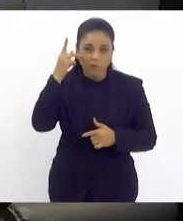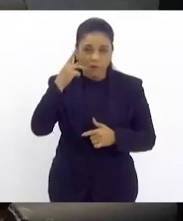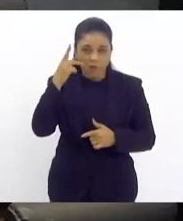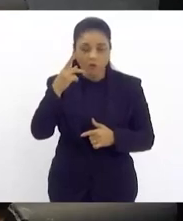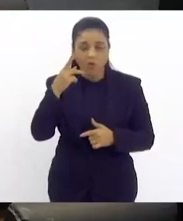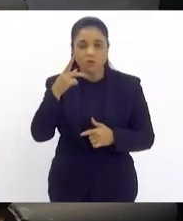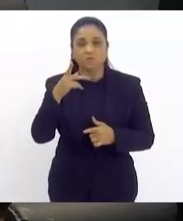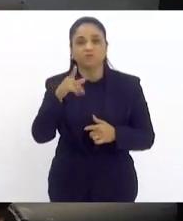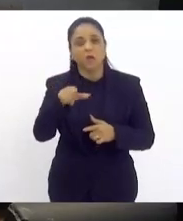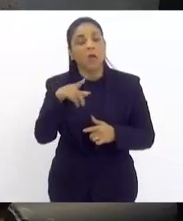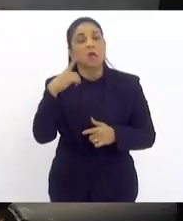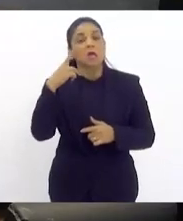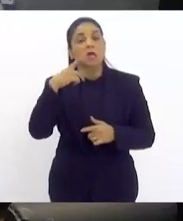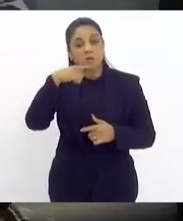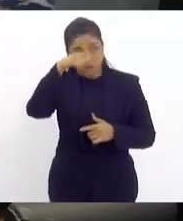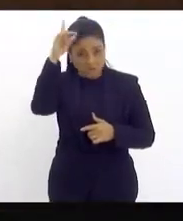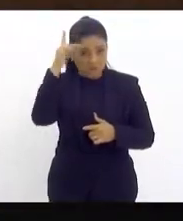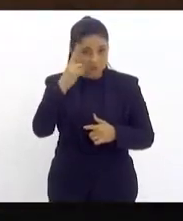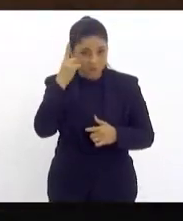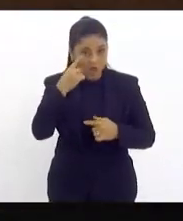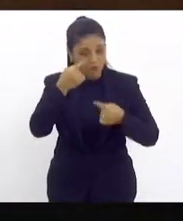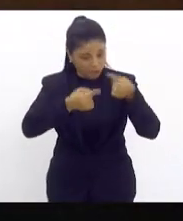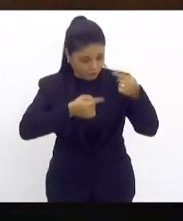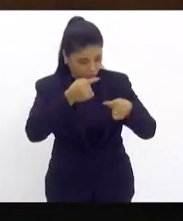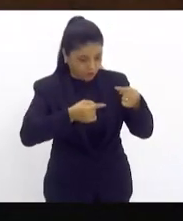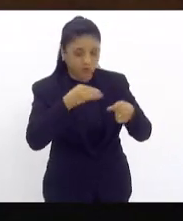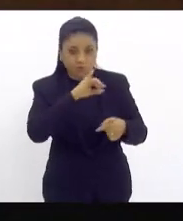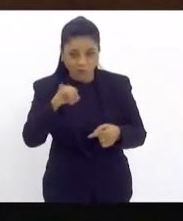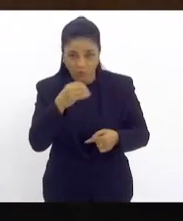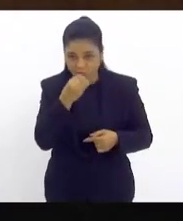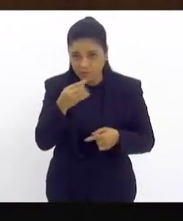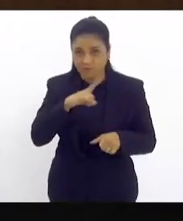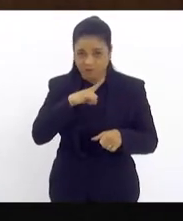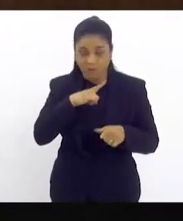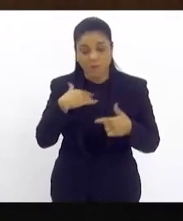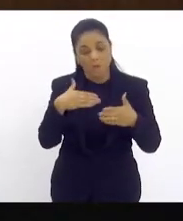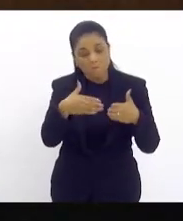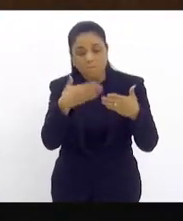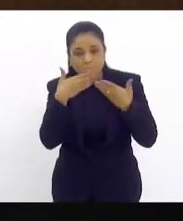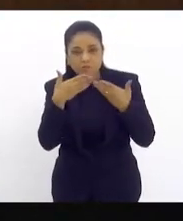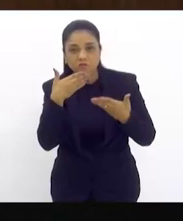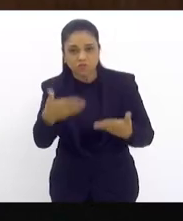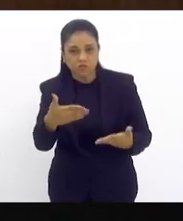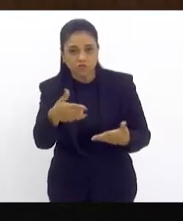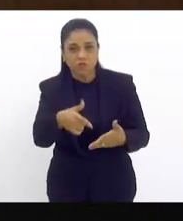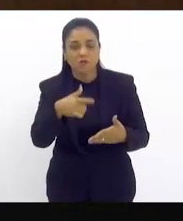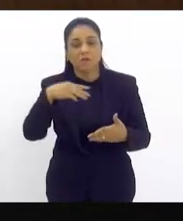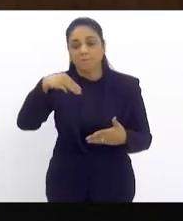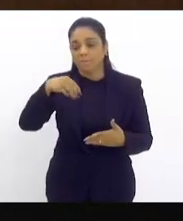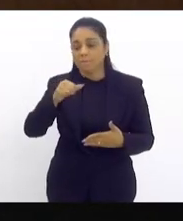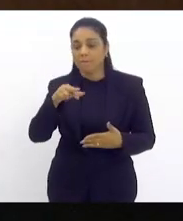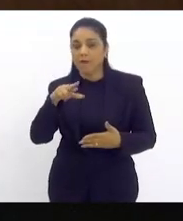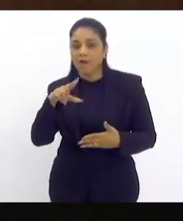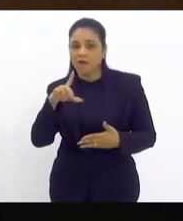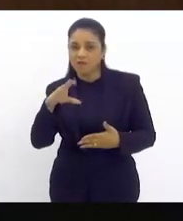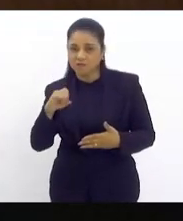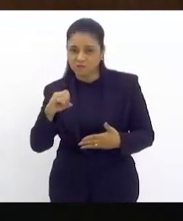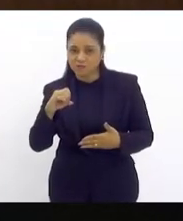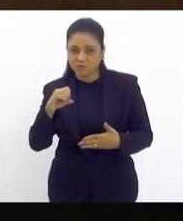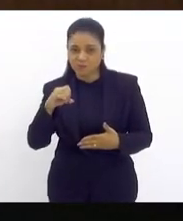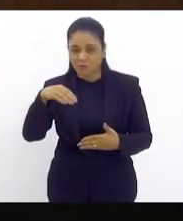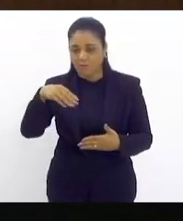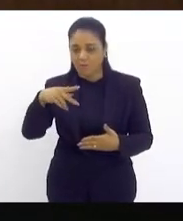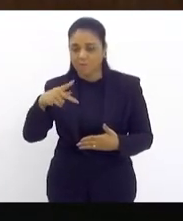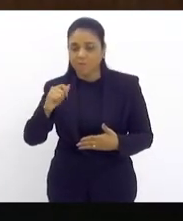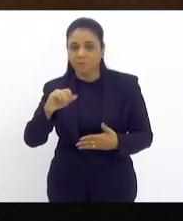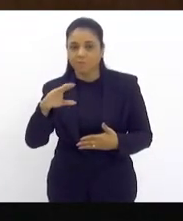ter a oportunidade de discutir, eu queria pedir a vossa excelência, Márcio Pacheco. É o Márcio